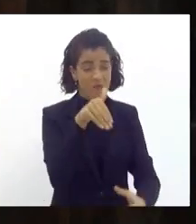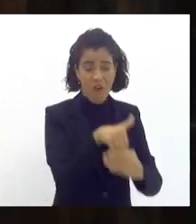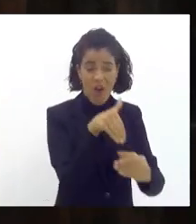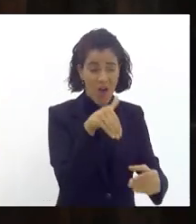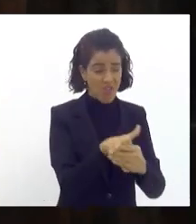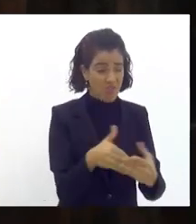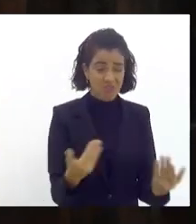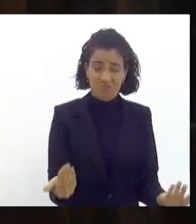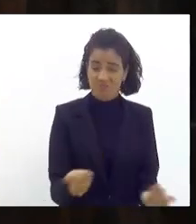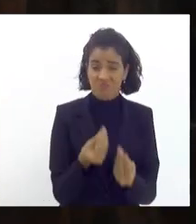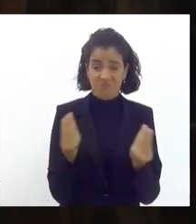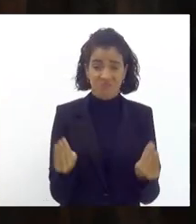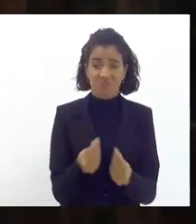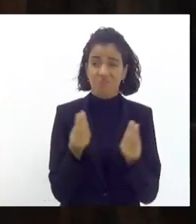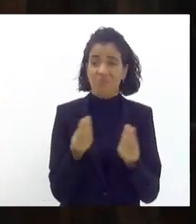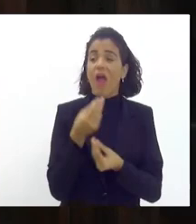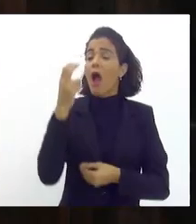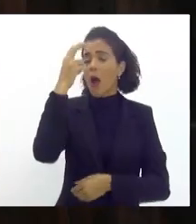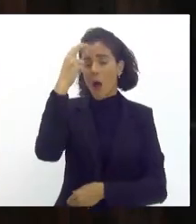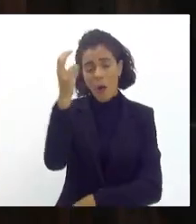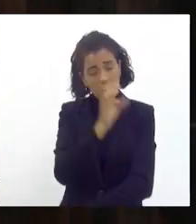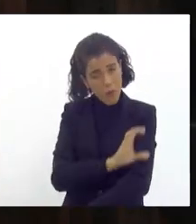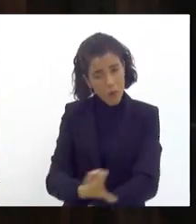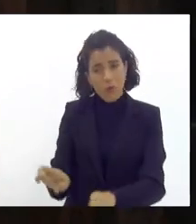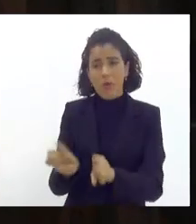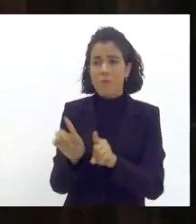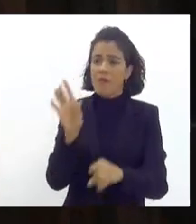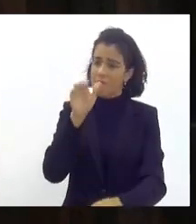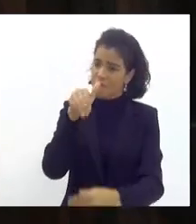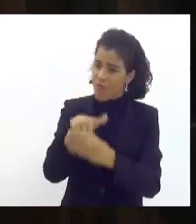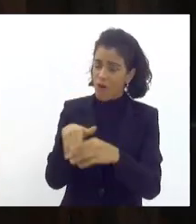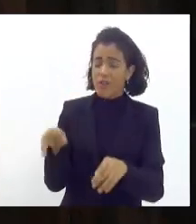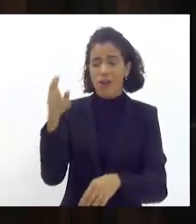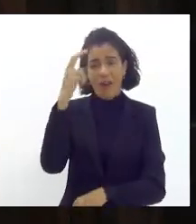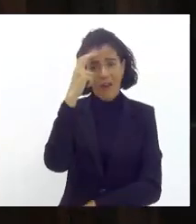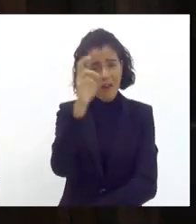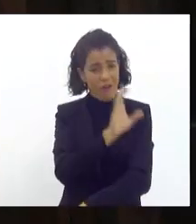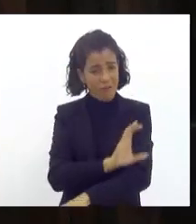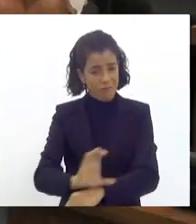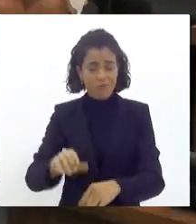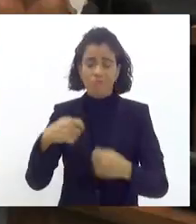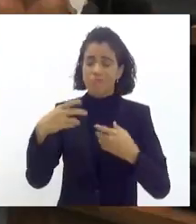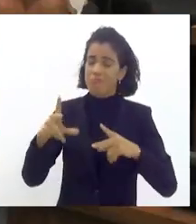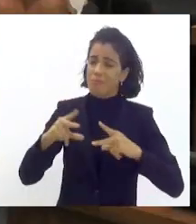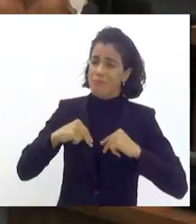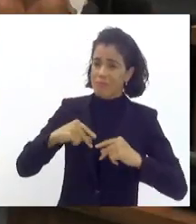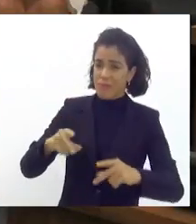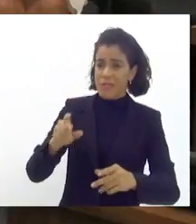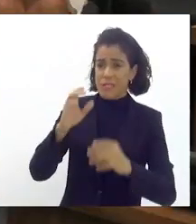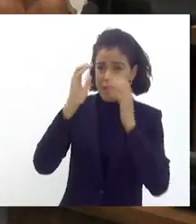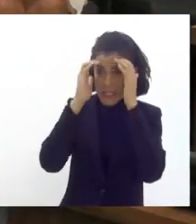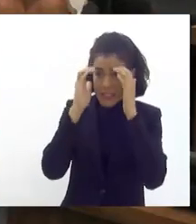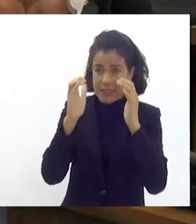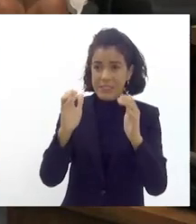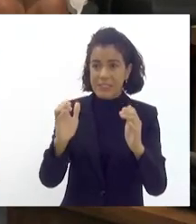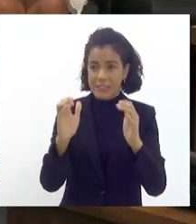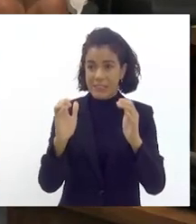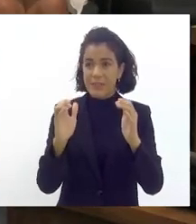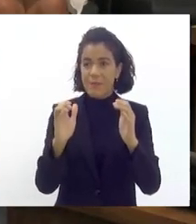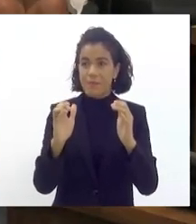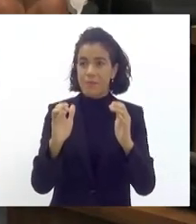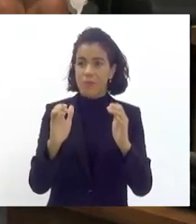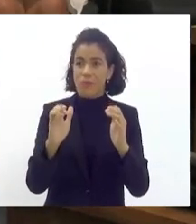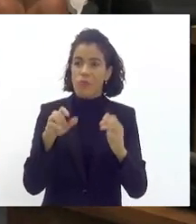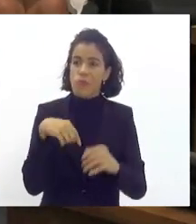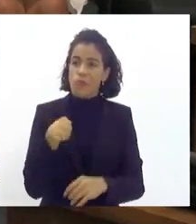samba dá voto sim a cultura dá voto sim a cultura merece ser respeitada o samba merece ser respeitado e nós que